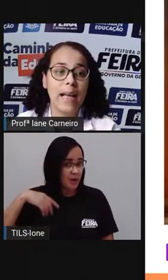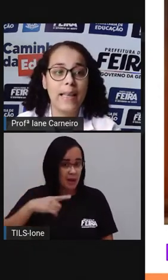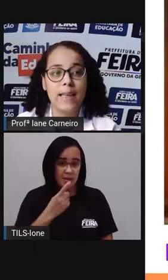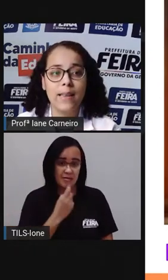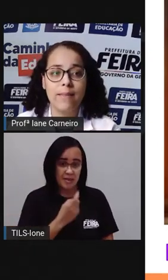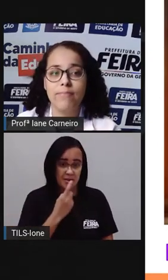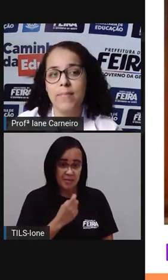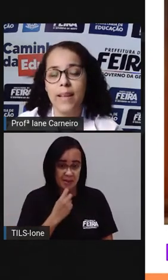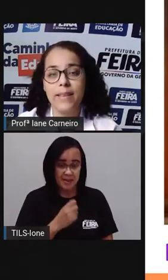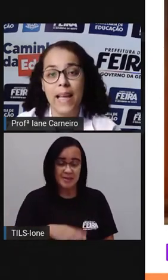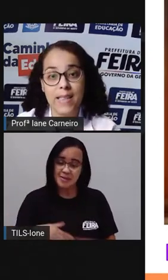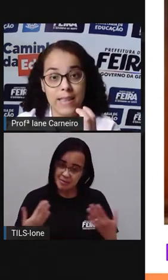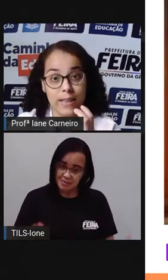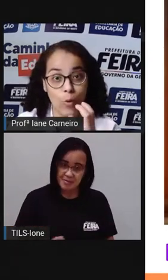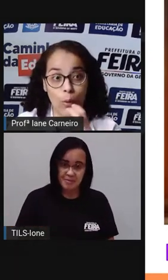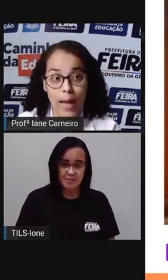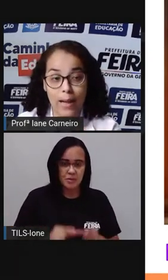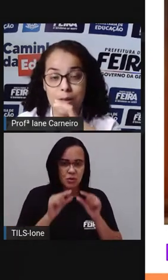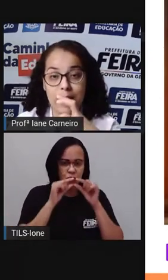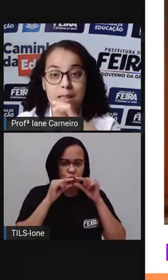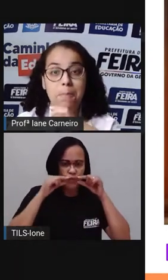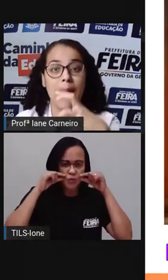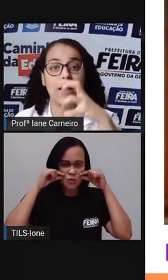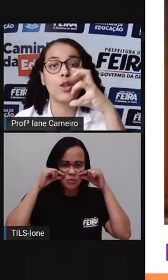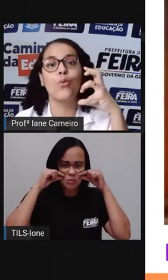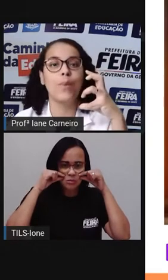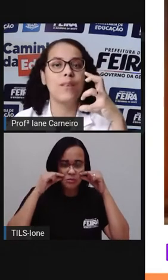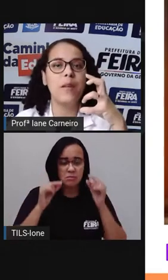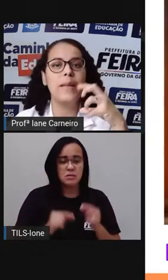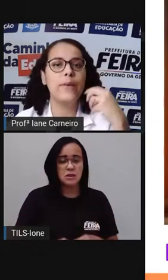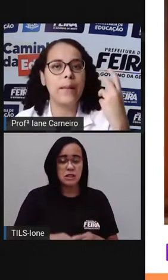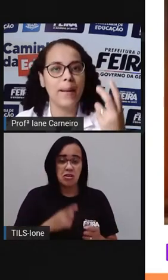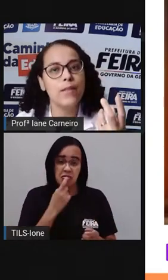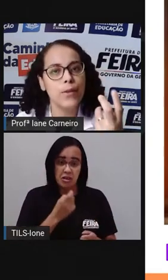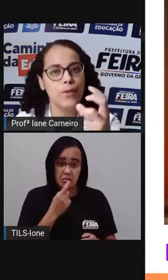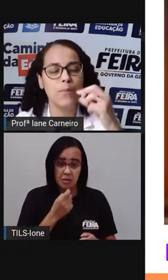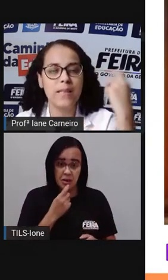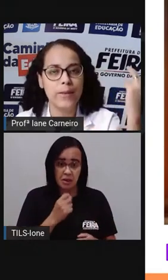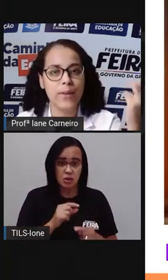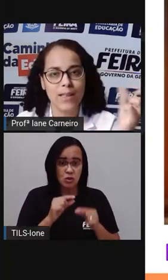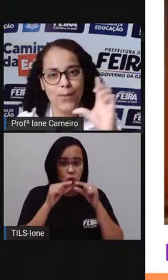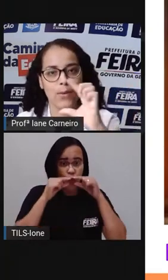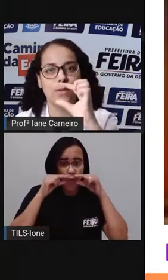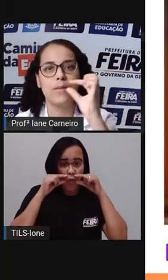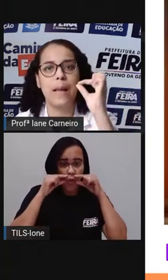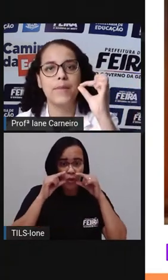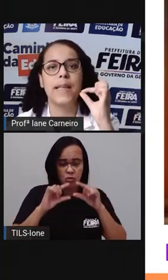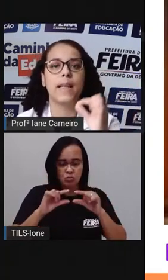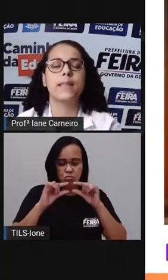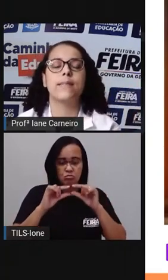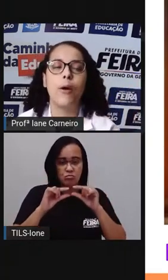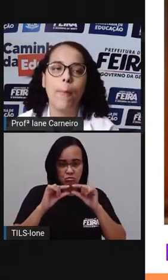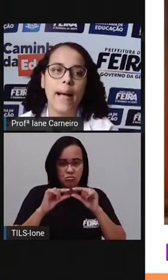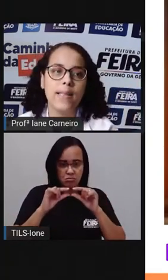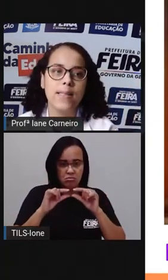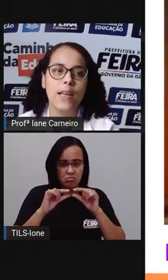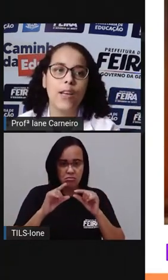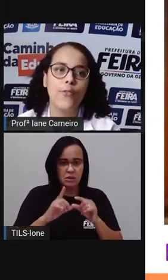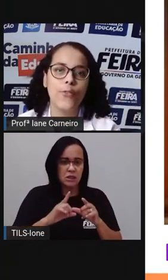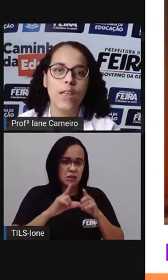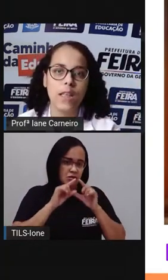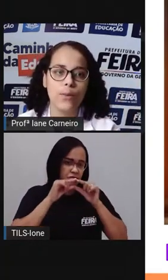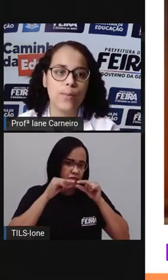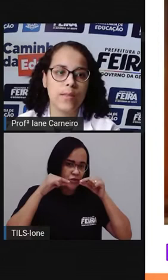dela, né? Aqui, né? Ela usando esse batom bem vermelhão, tá mais grosso. Mas em outras fotos os lábios dela são mais